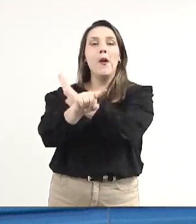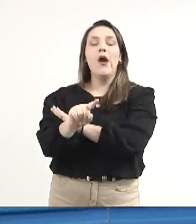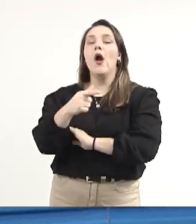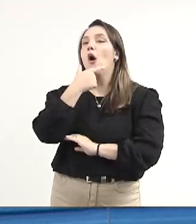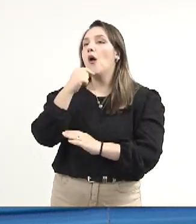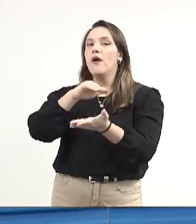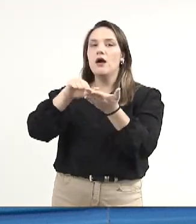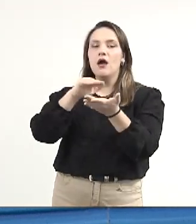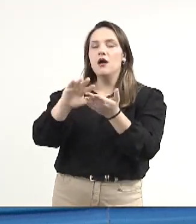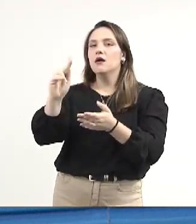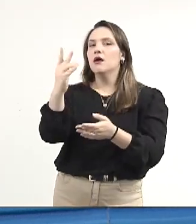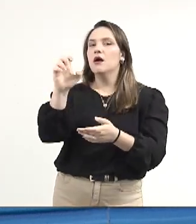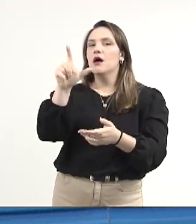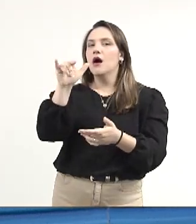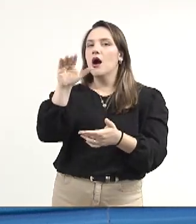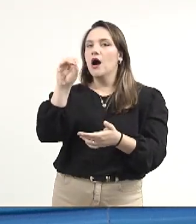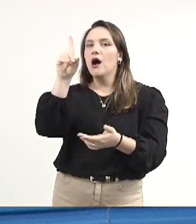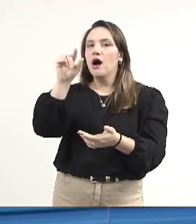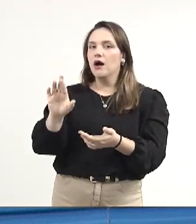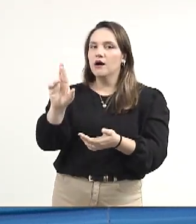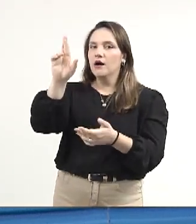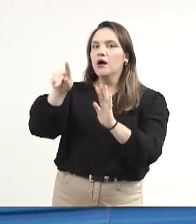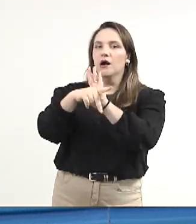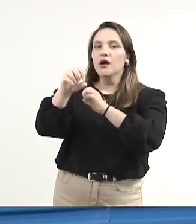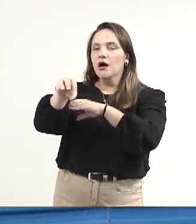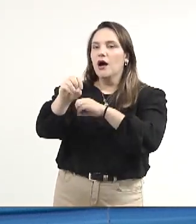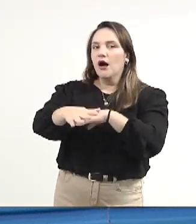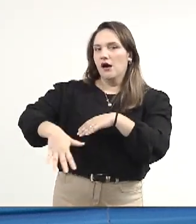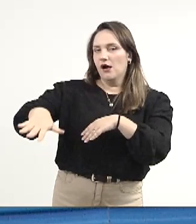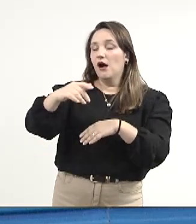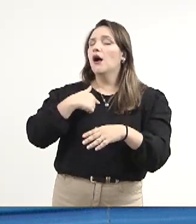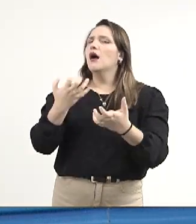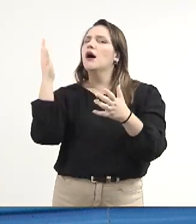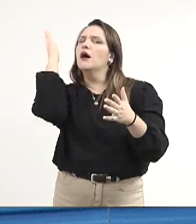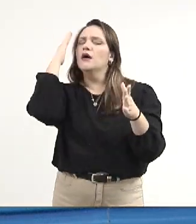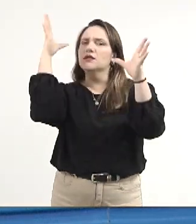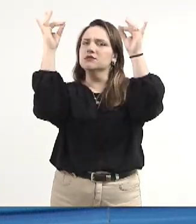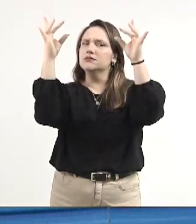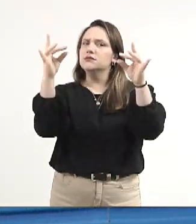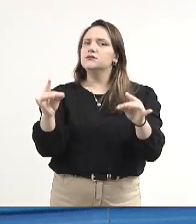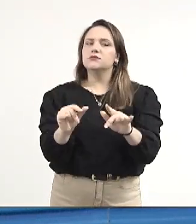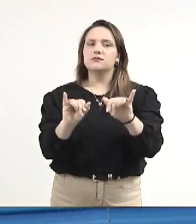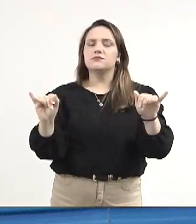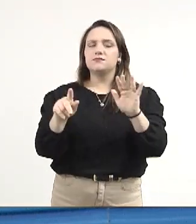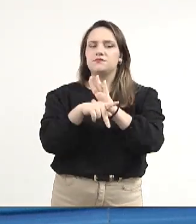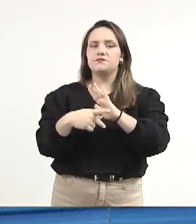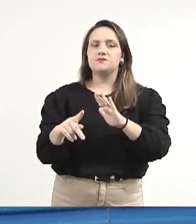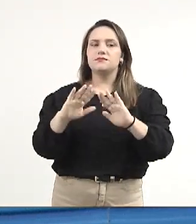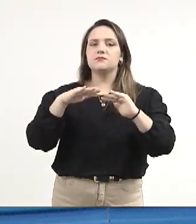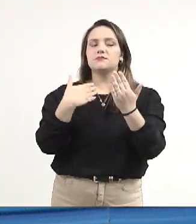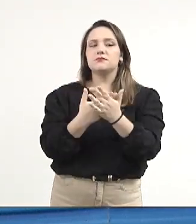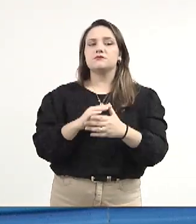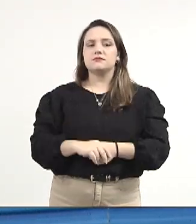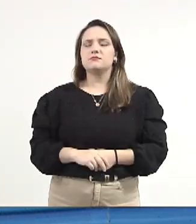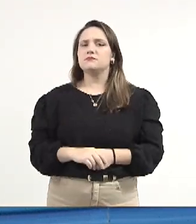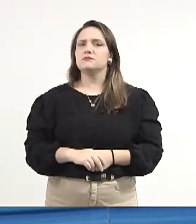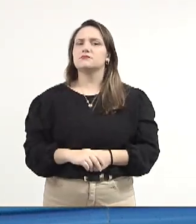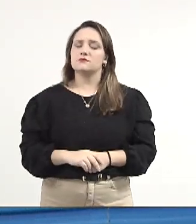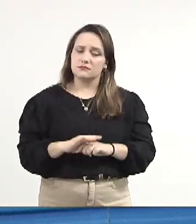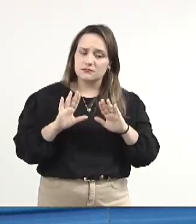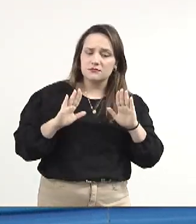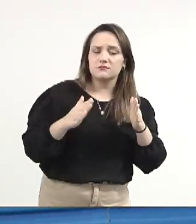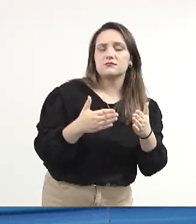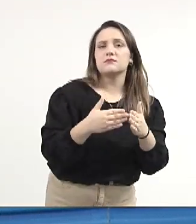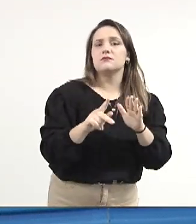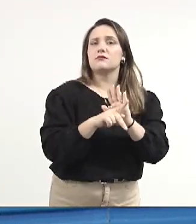é o nosso secretário de Educação, solicitando informações detalhadas a respeito da rede estadual de ensino, especificamente